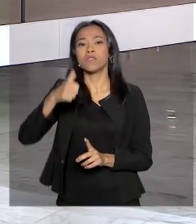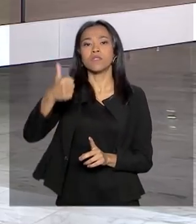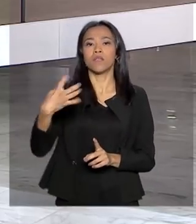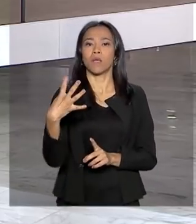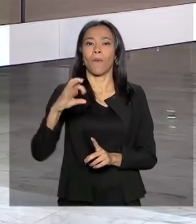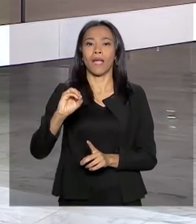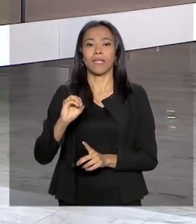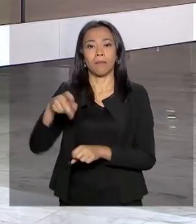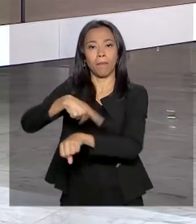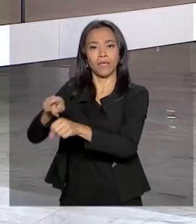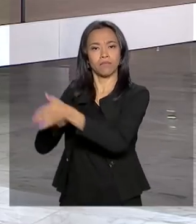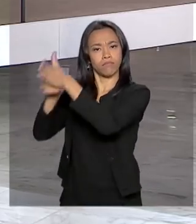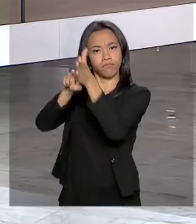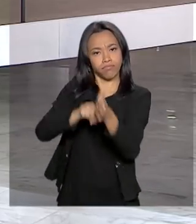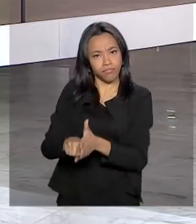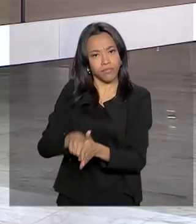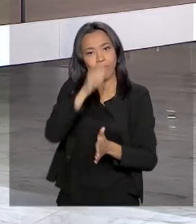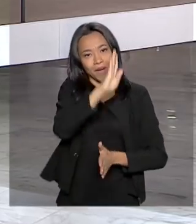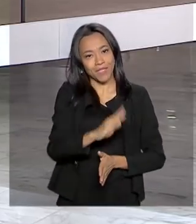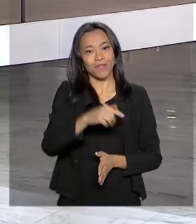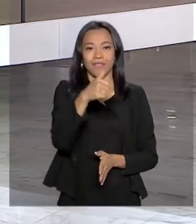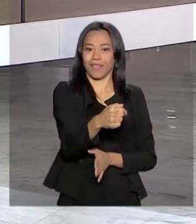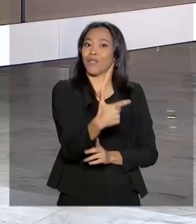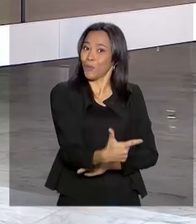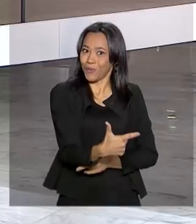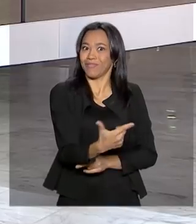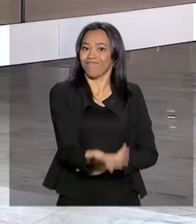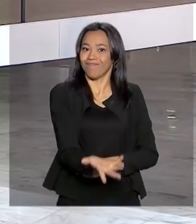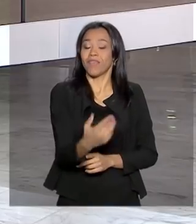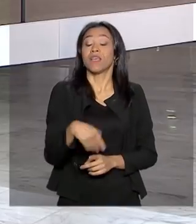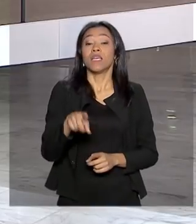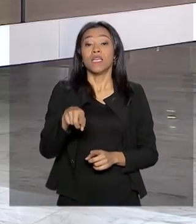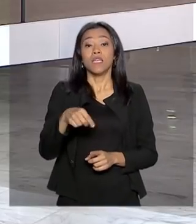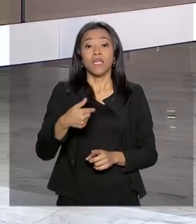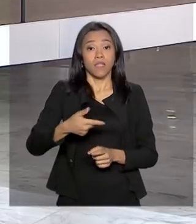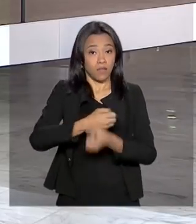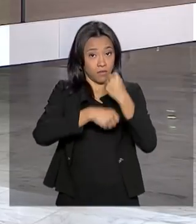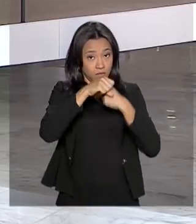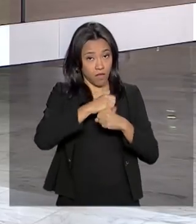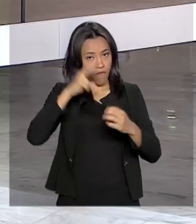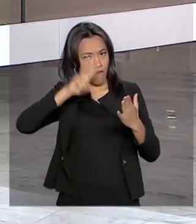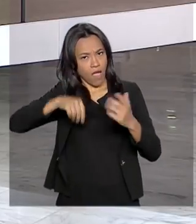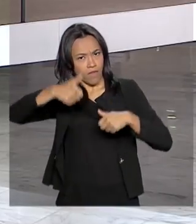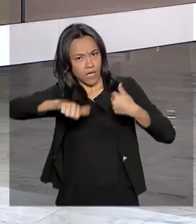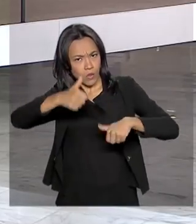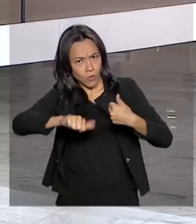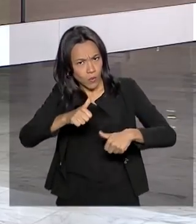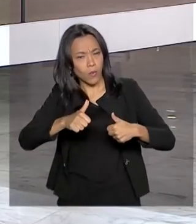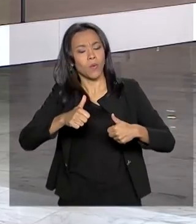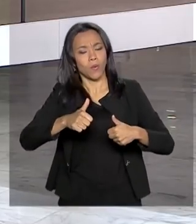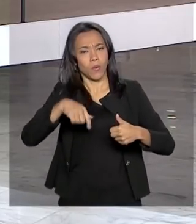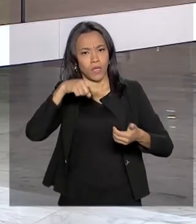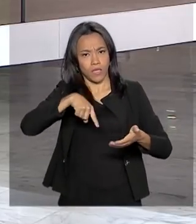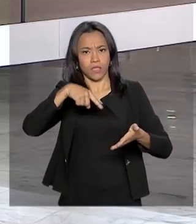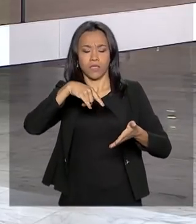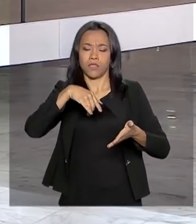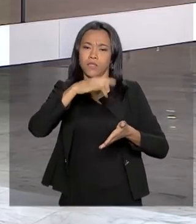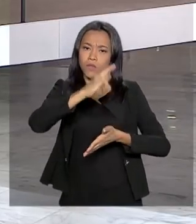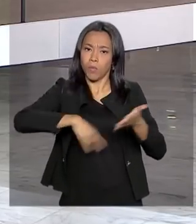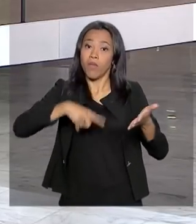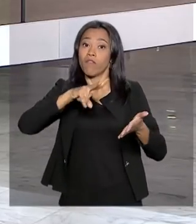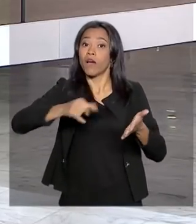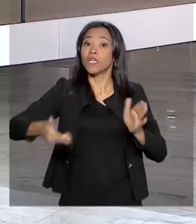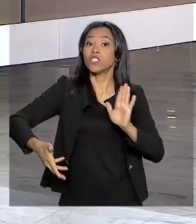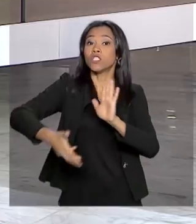sábado, o presidente Jair Bolsonaro resumiu a MP da liberdade econômica. Segundo ele, ela irá tirar o